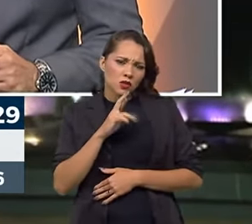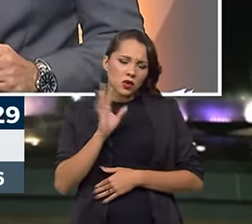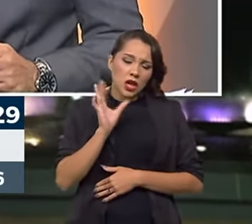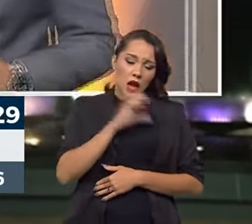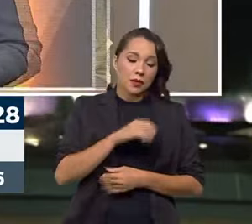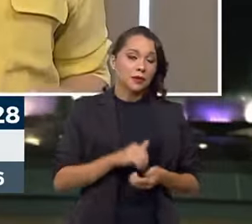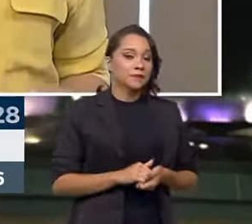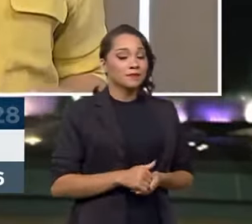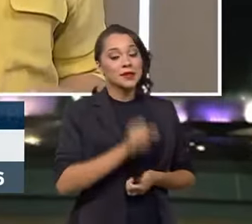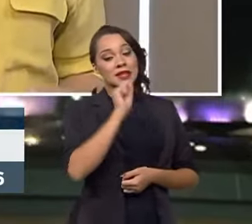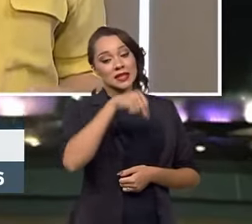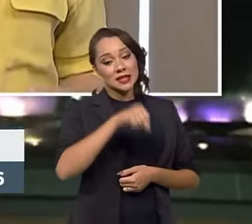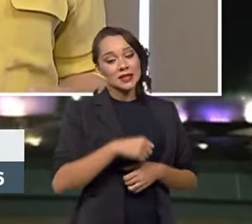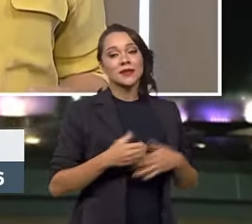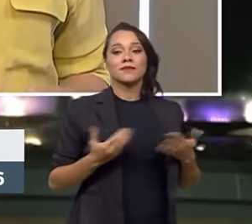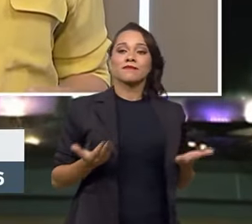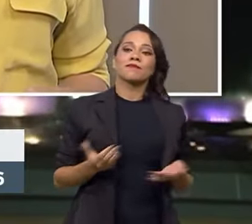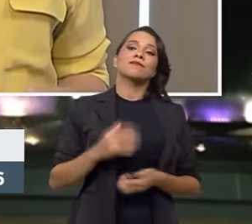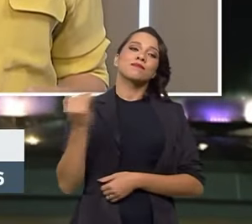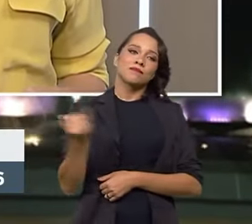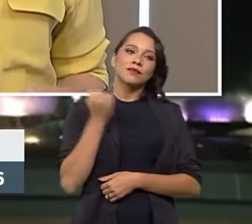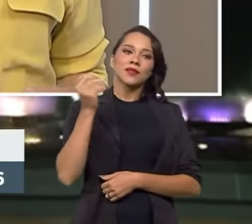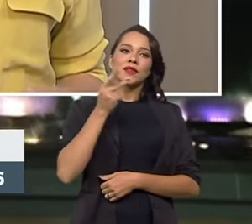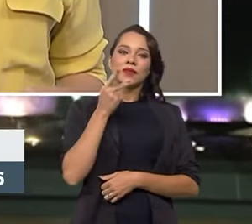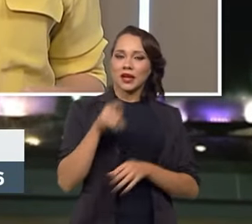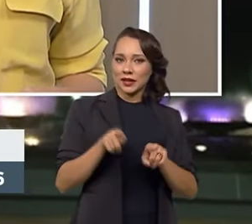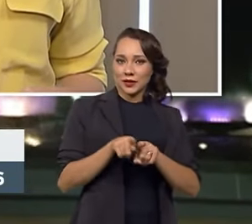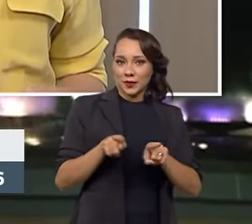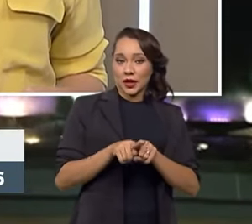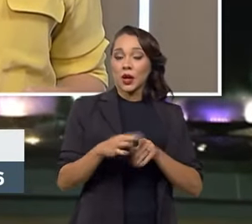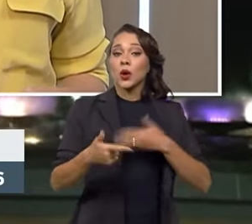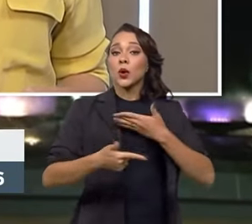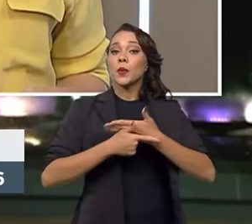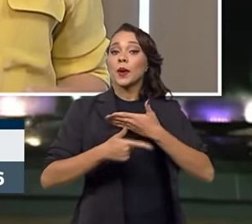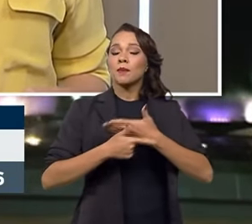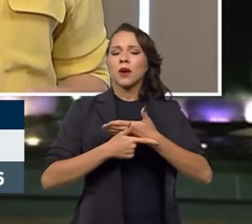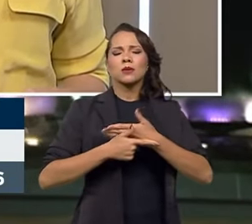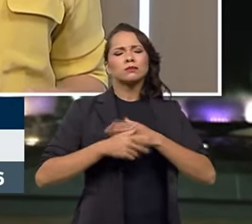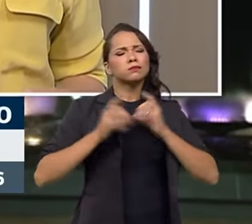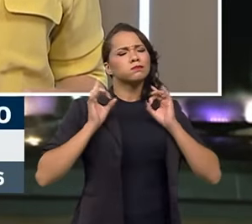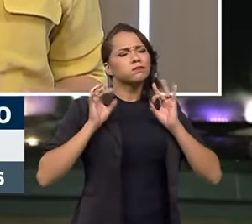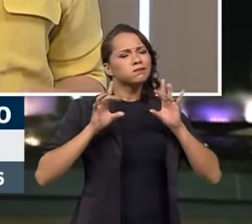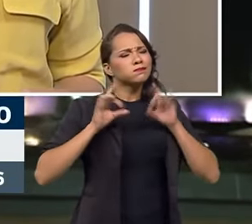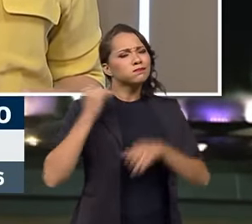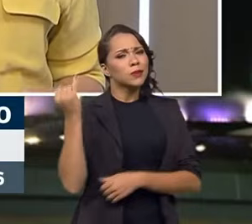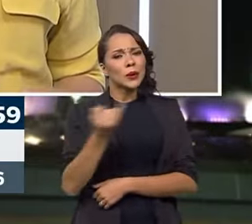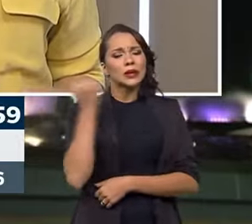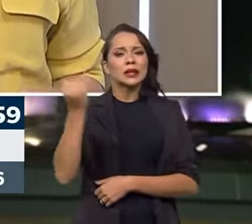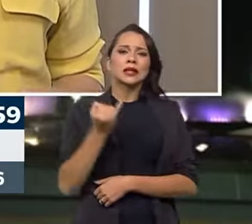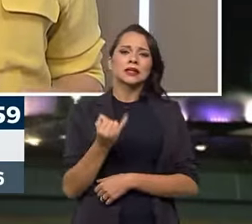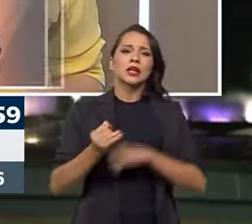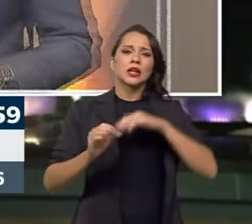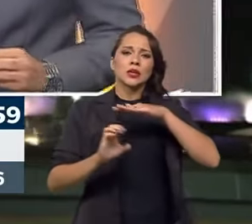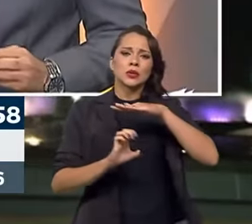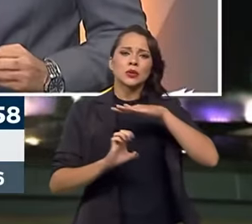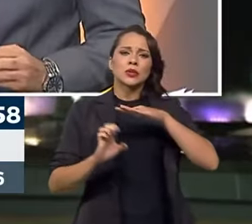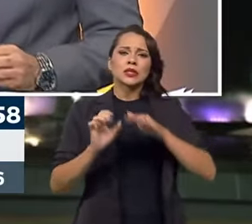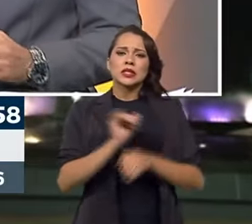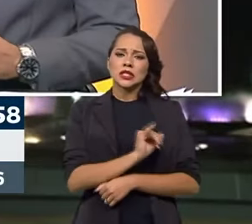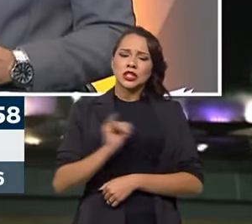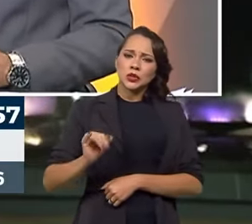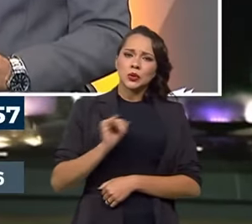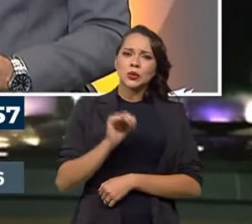Sim, aí eu cabe até ressaltar o papel extraordinário que os institutos estaduais de peso e medidas fazem nessa